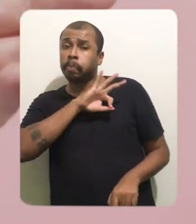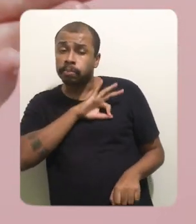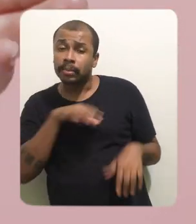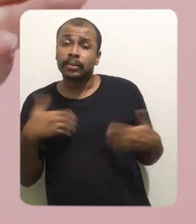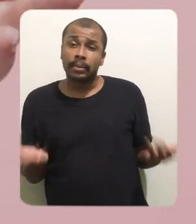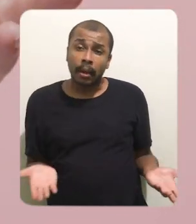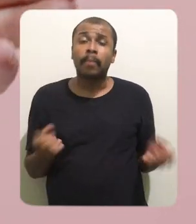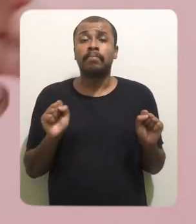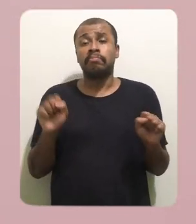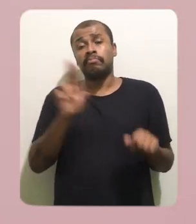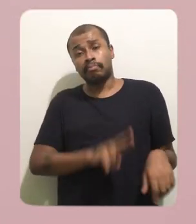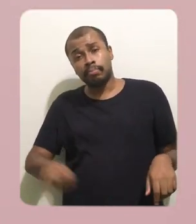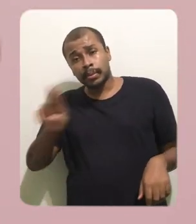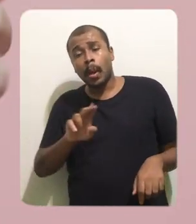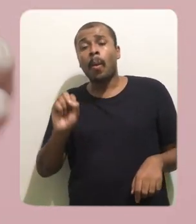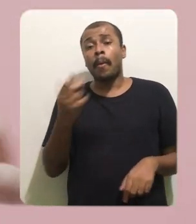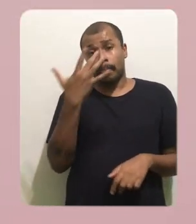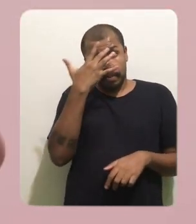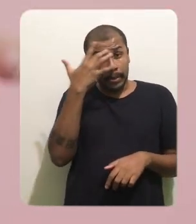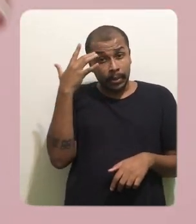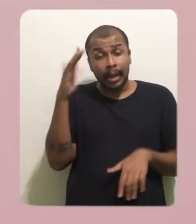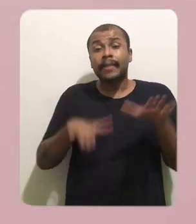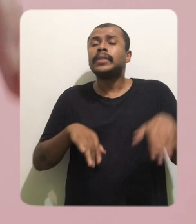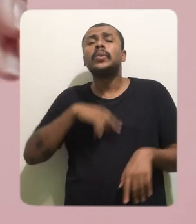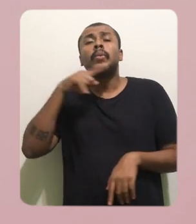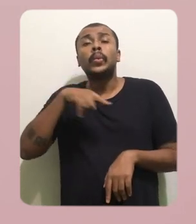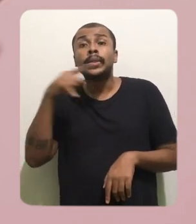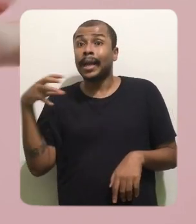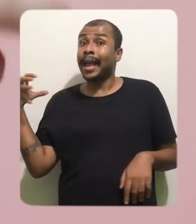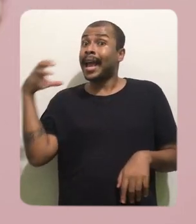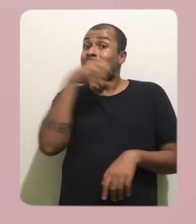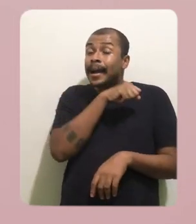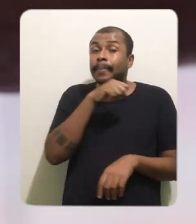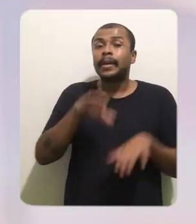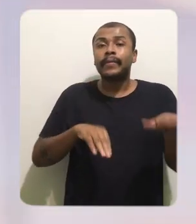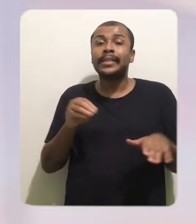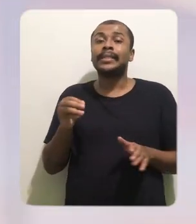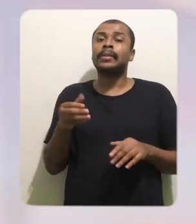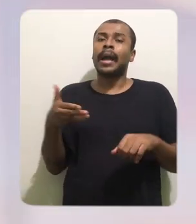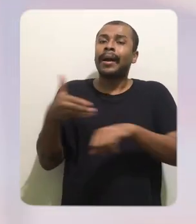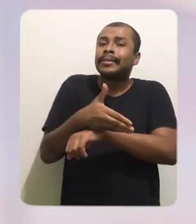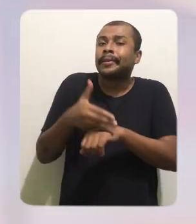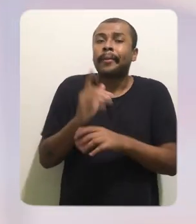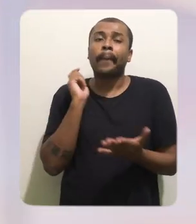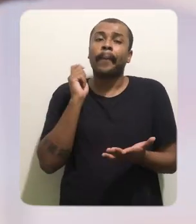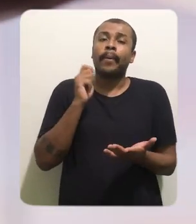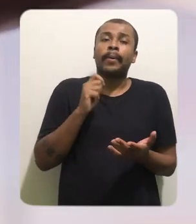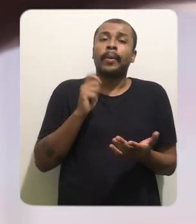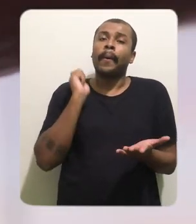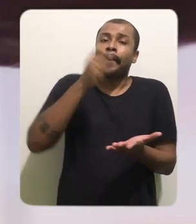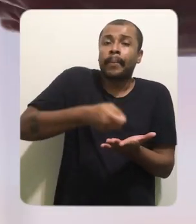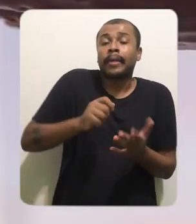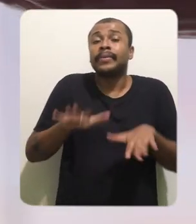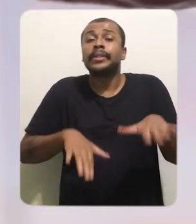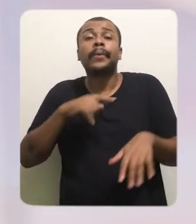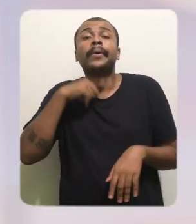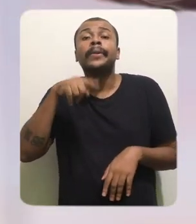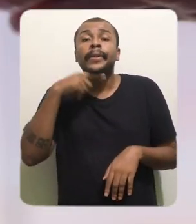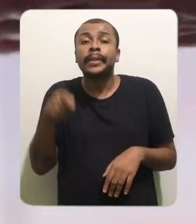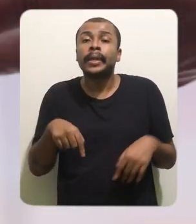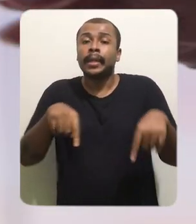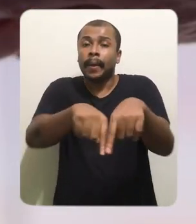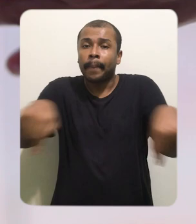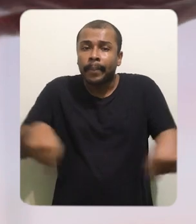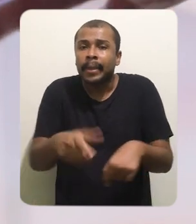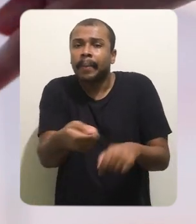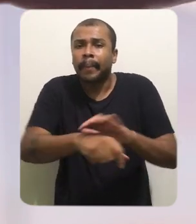saúde, usado por policiais, por pessoas que realmente não conseguem, de forma rápida, ter acesso